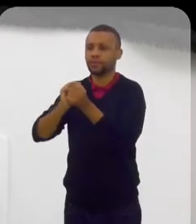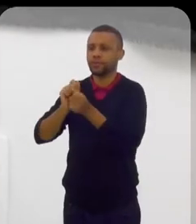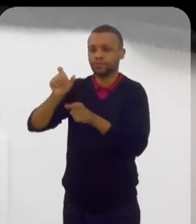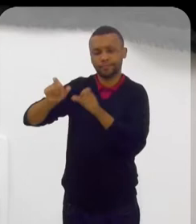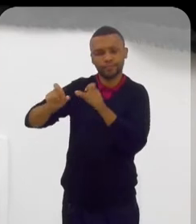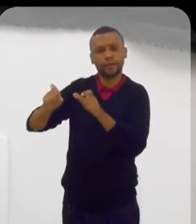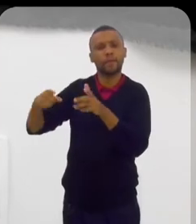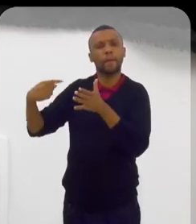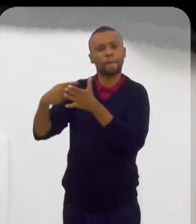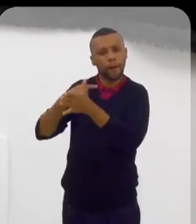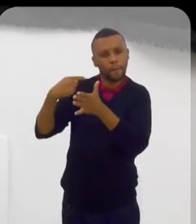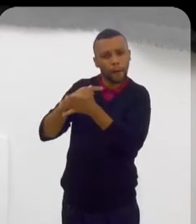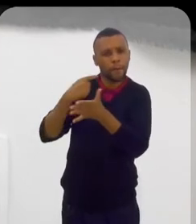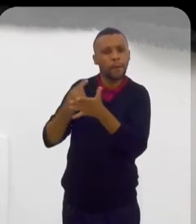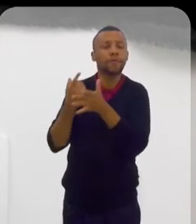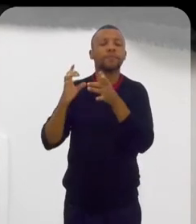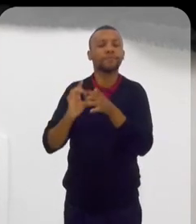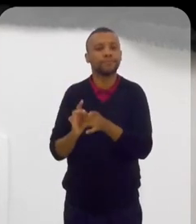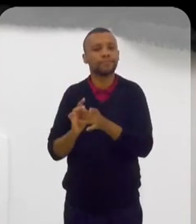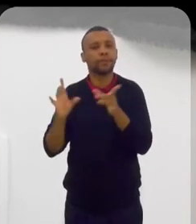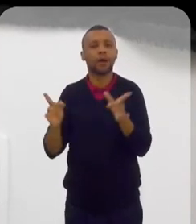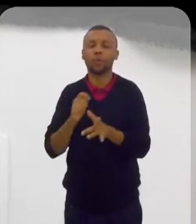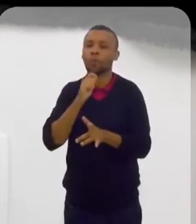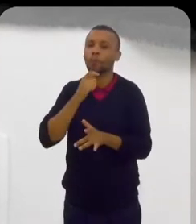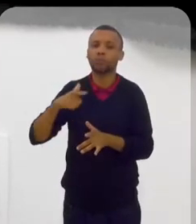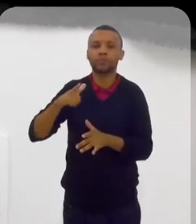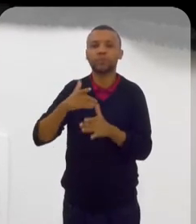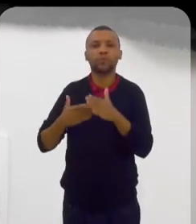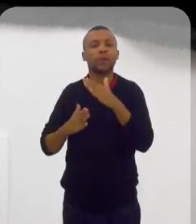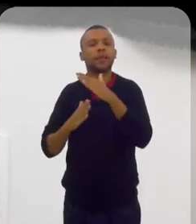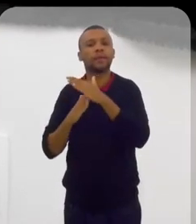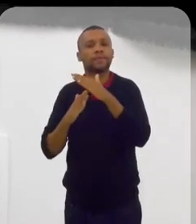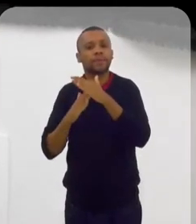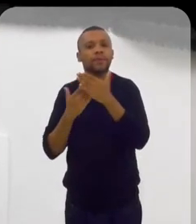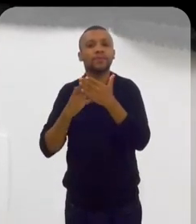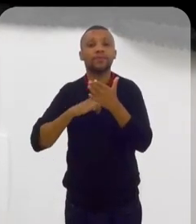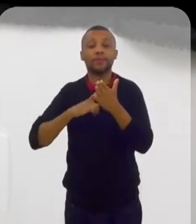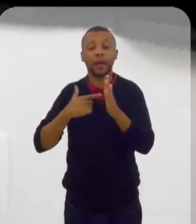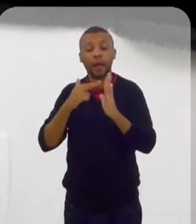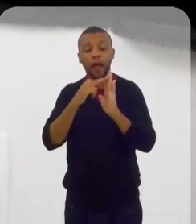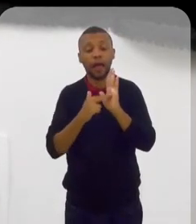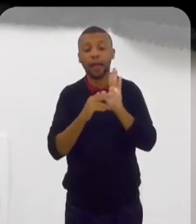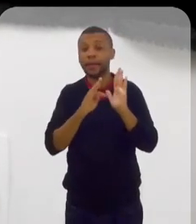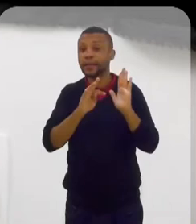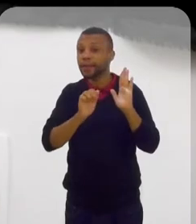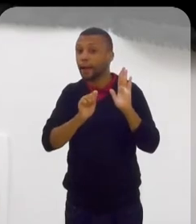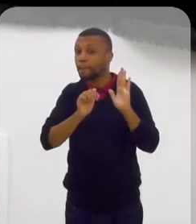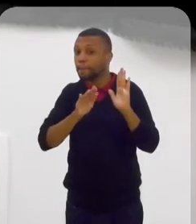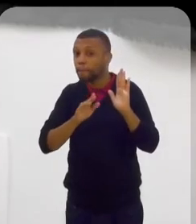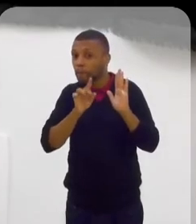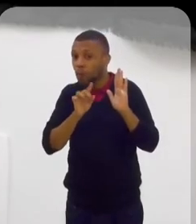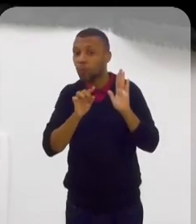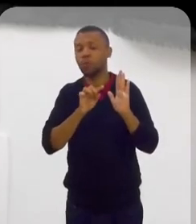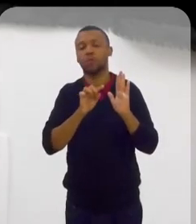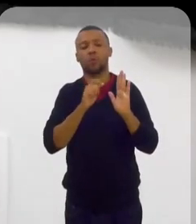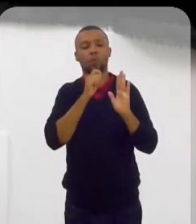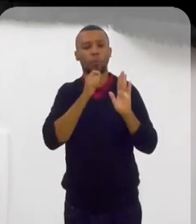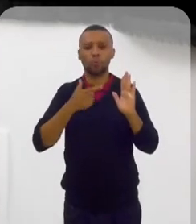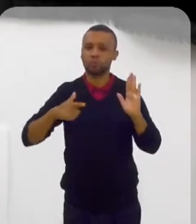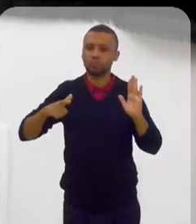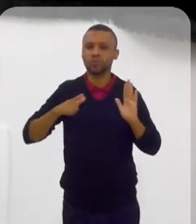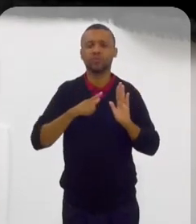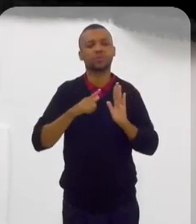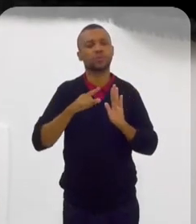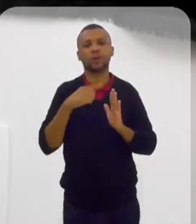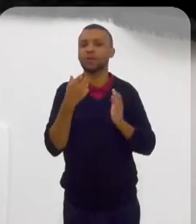isso, uma coisa que me deixou bem à vontade, que não havia muito limite com relação à questão de perguntas. Não existia tabus a serem questionados, né? Se a gente falasse